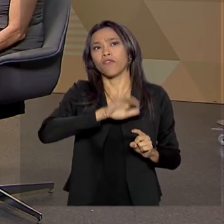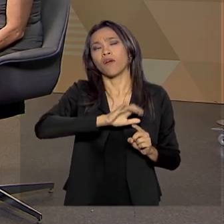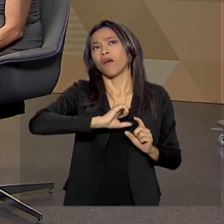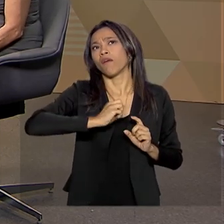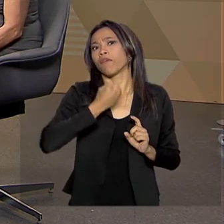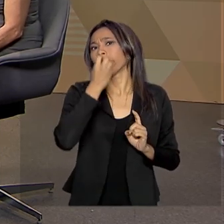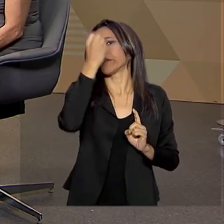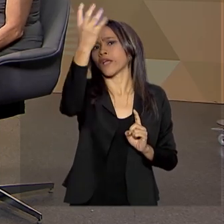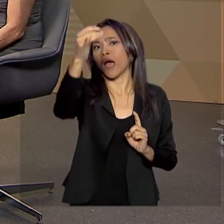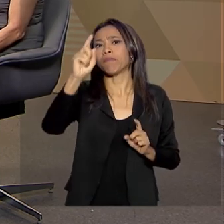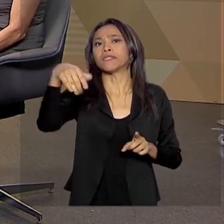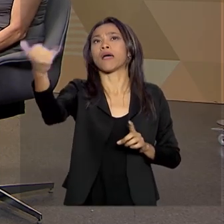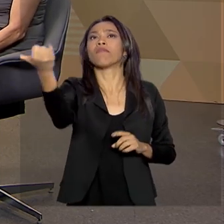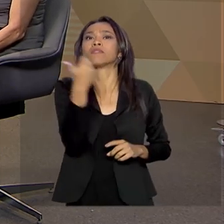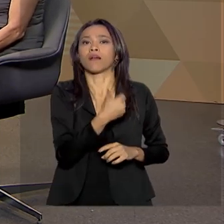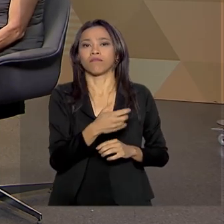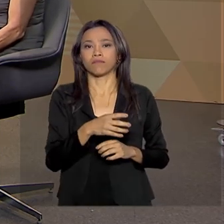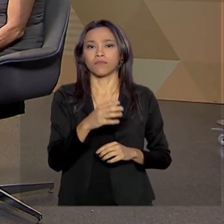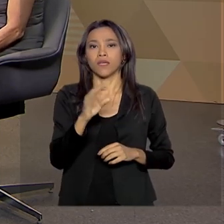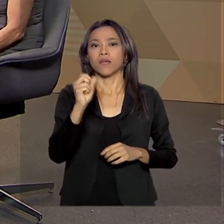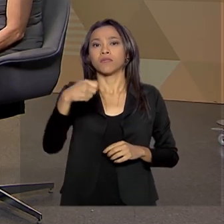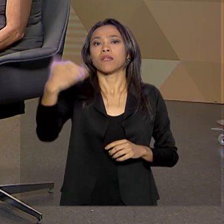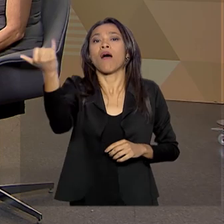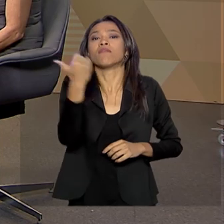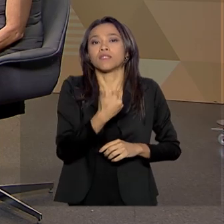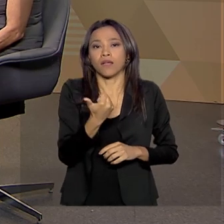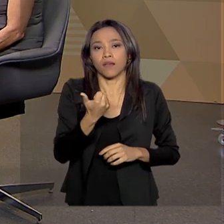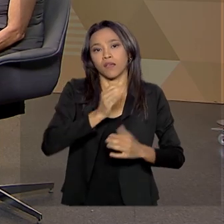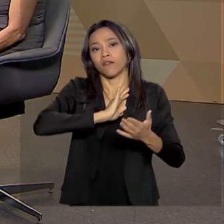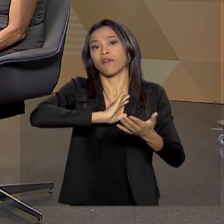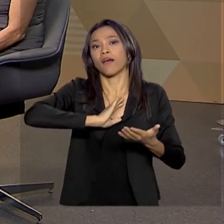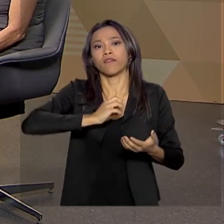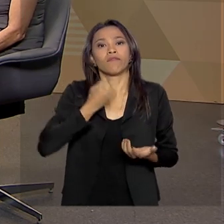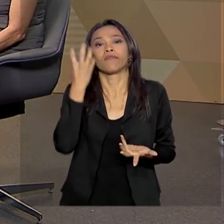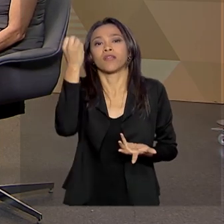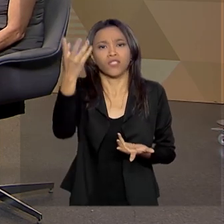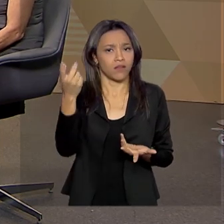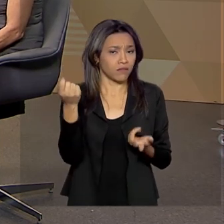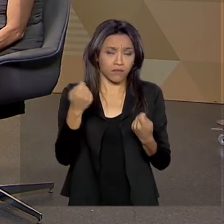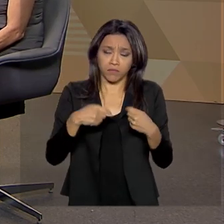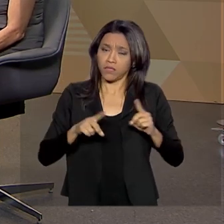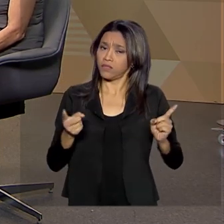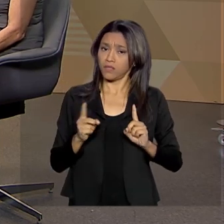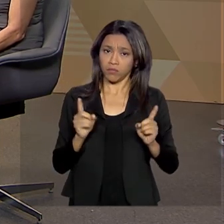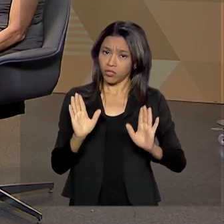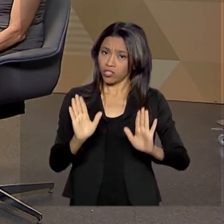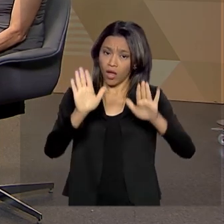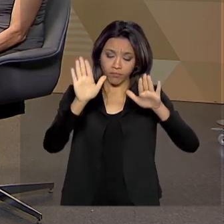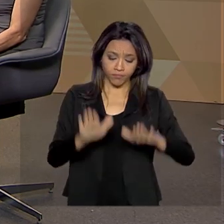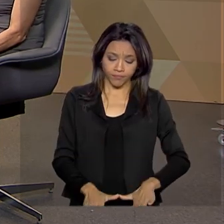notificar a sua saída. O residente não tem essa necessidade de fazer essa